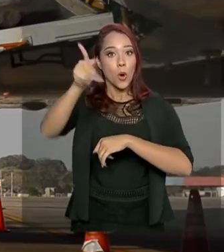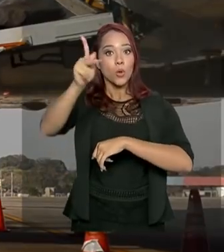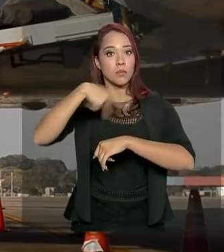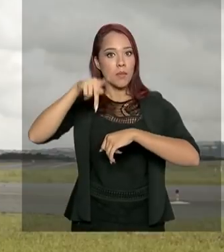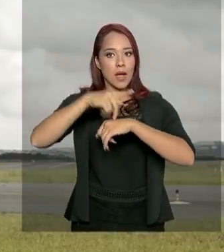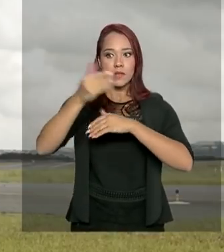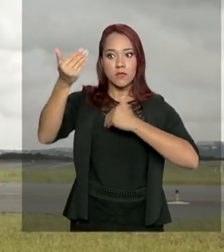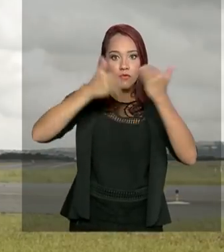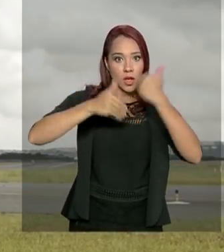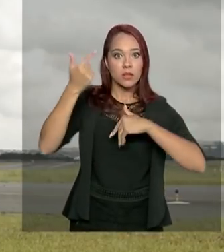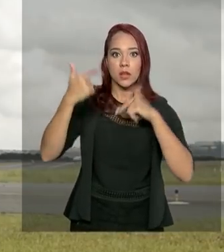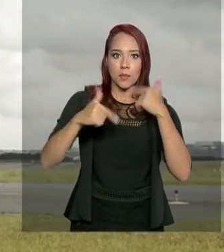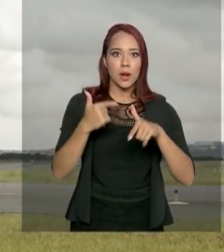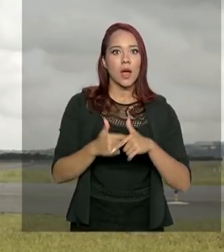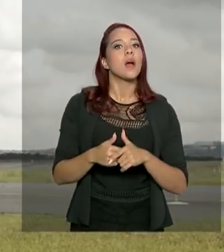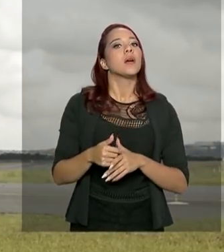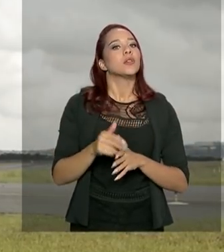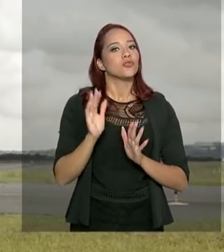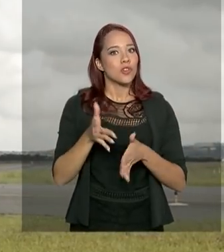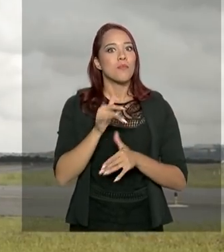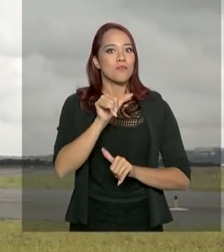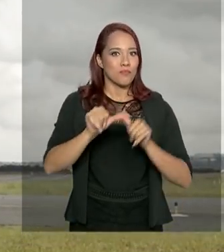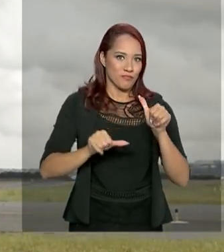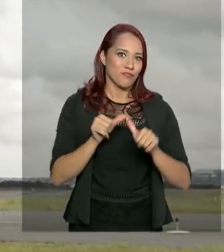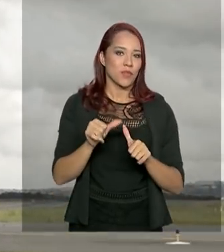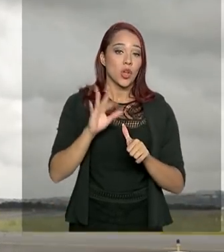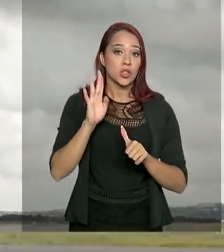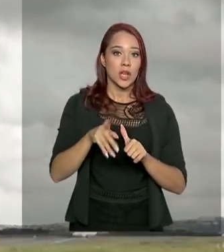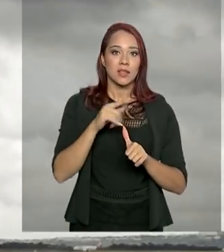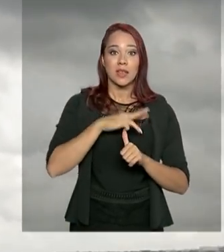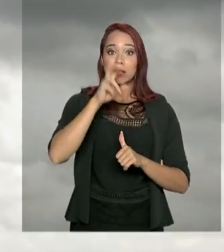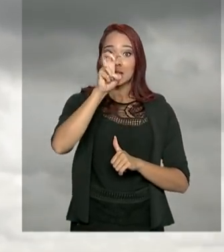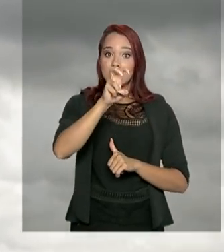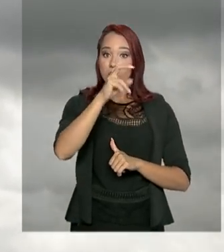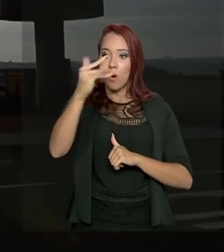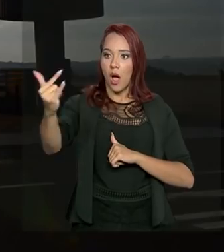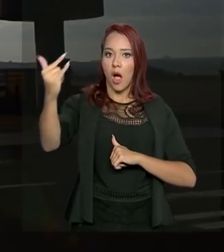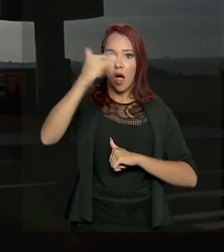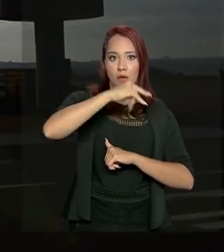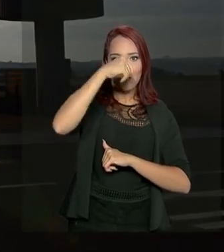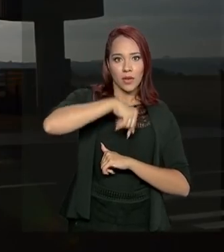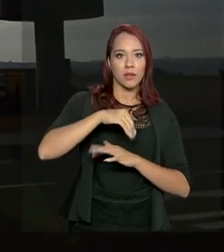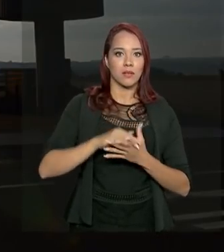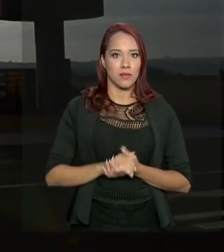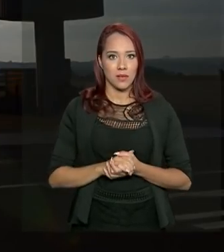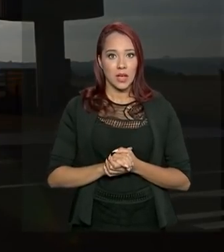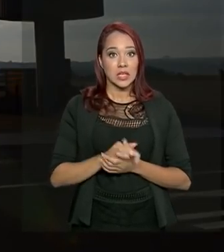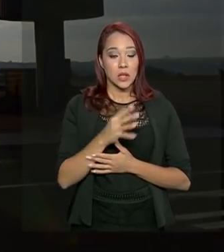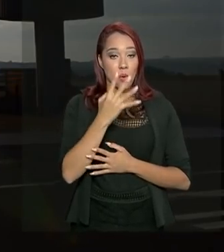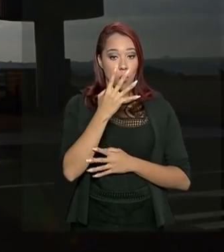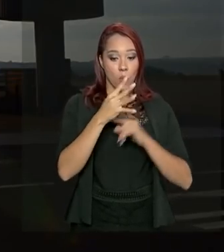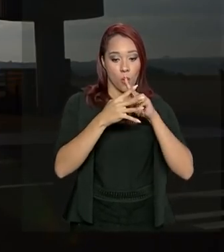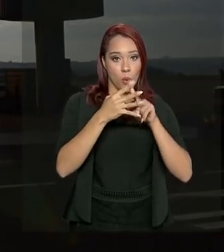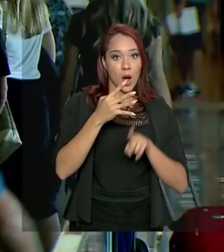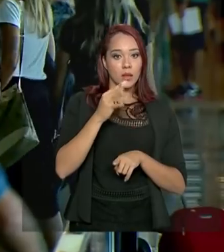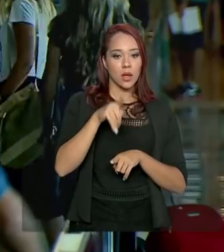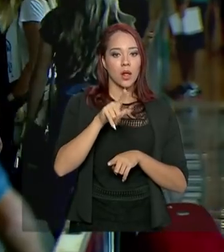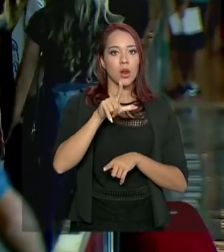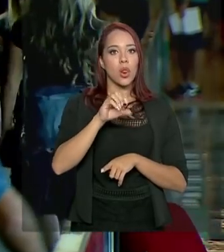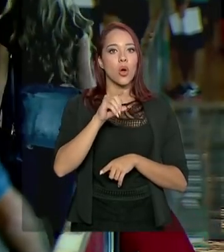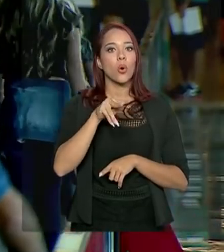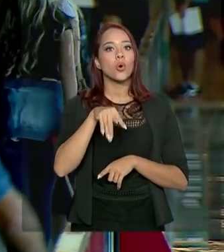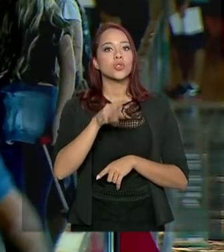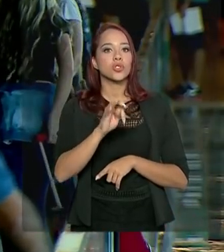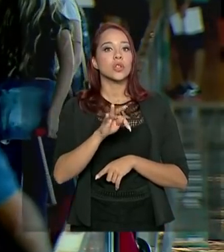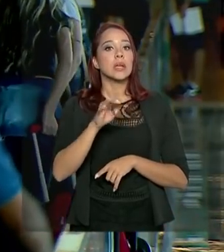no Brasil mudou o cenário e já atraiu cinco companhias aéreas. Dessas, quatro são low cost, ou